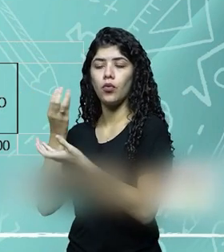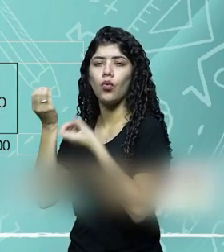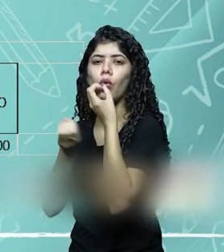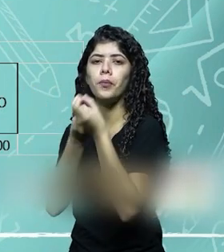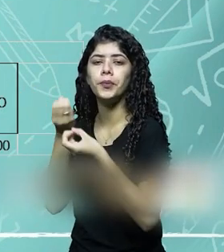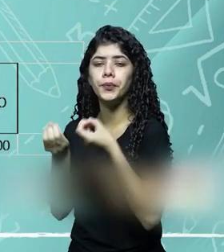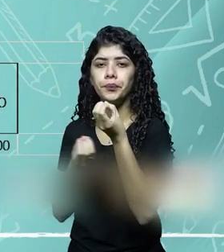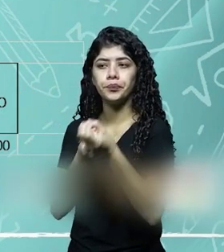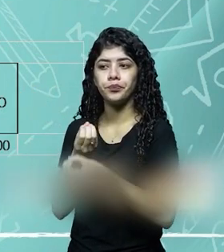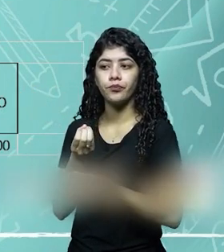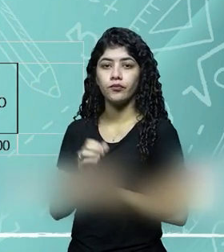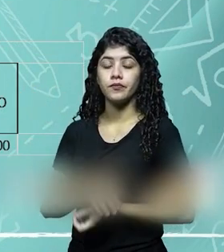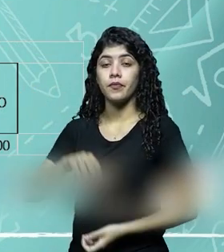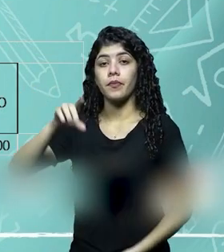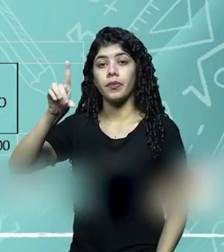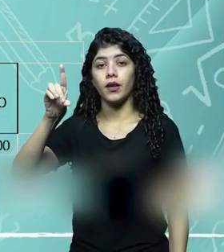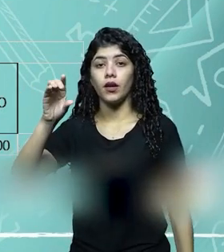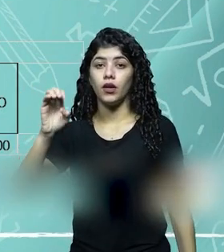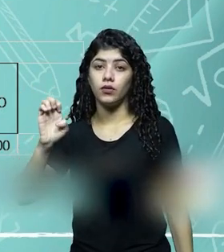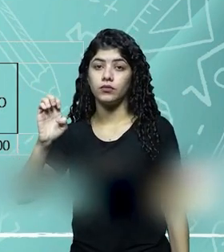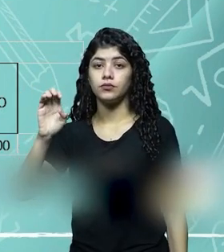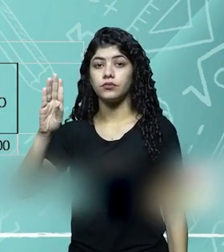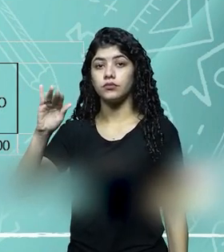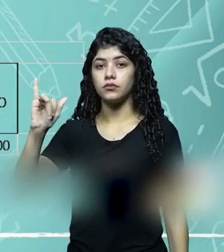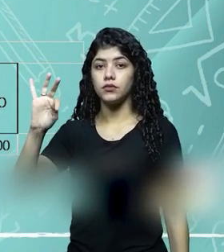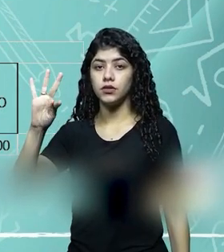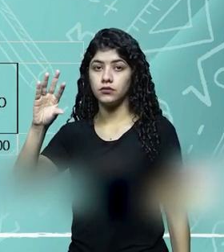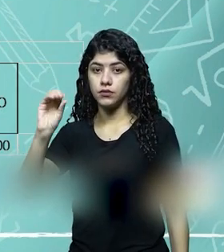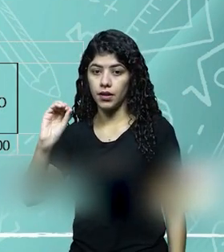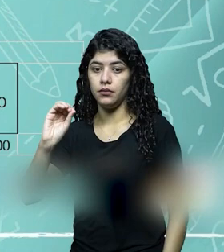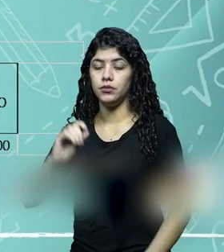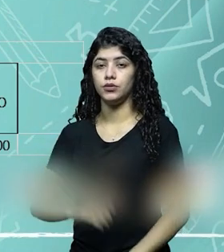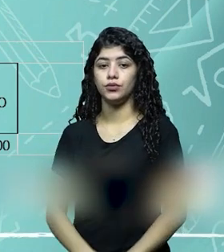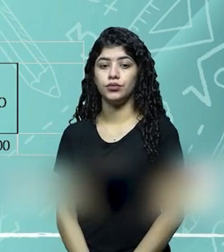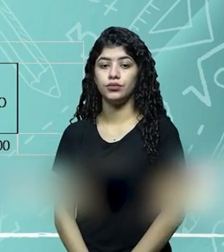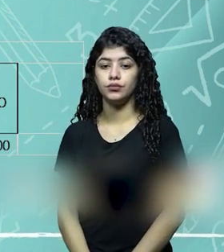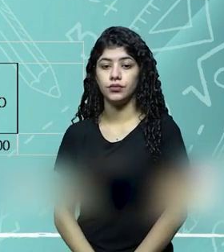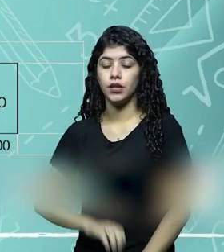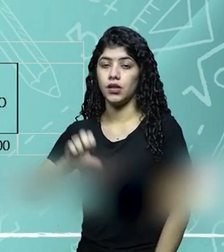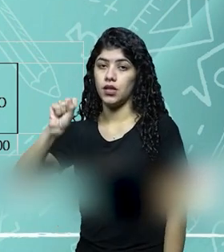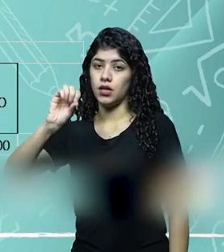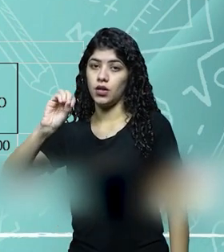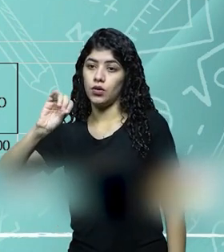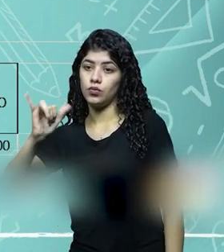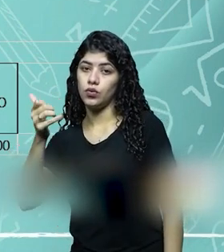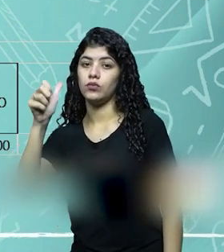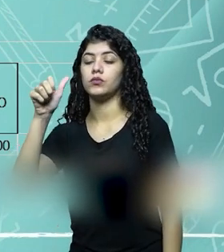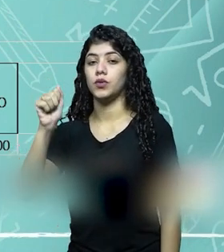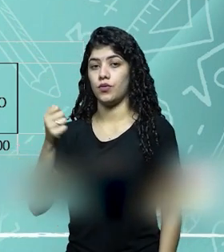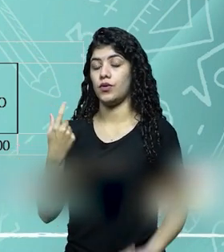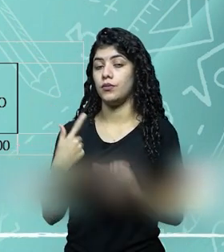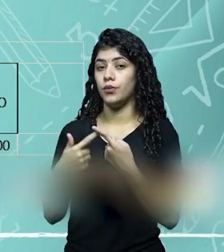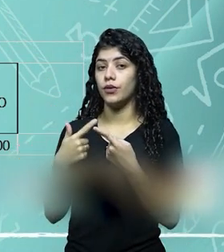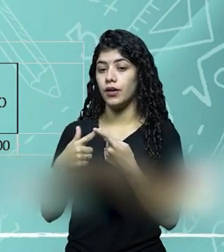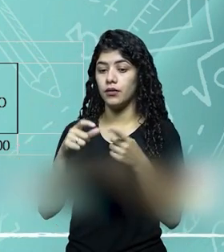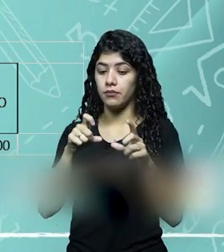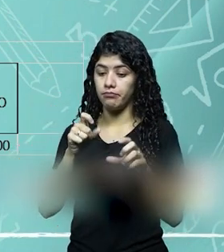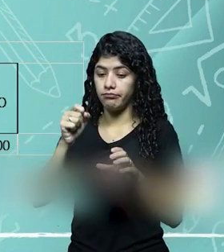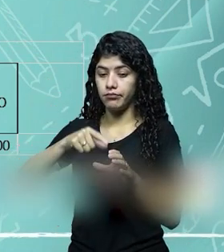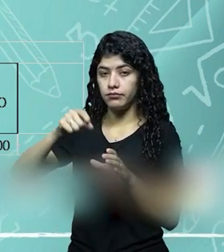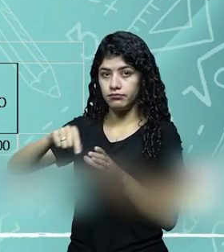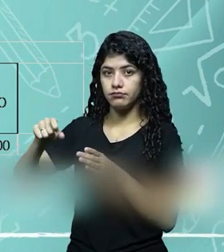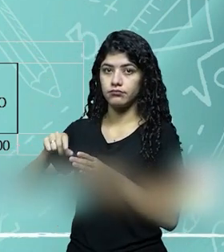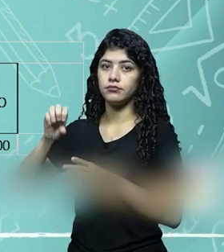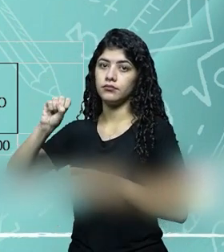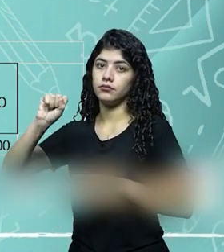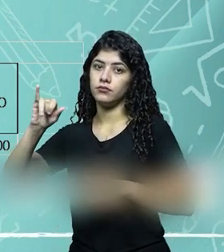forma, né? Que é um débito na conta cultura em andamento, soja, né? Por quê? Porque está se tratando